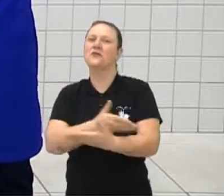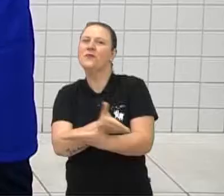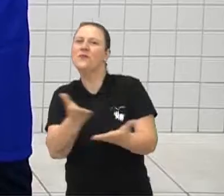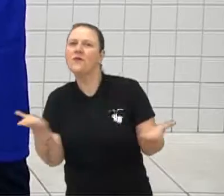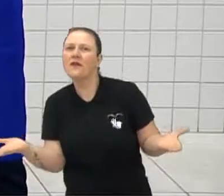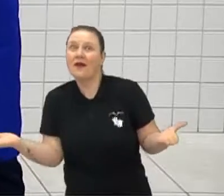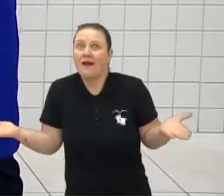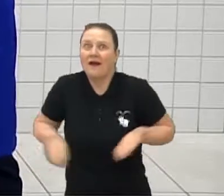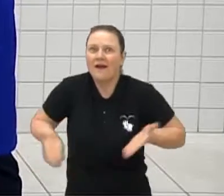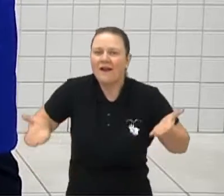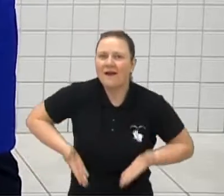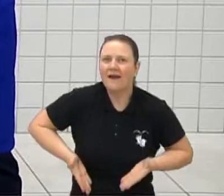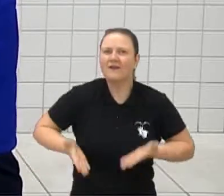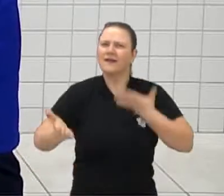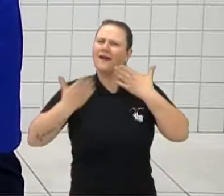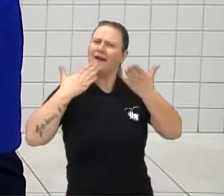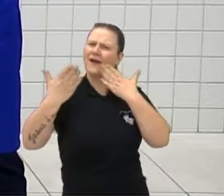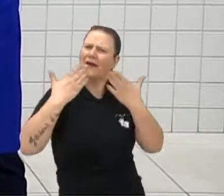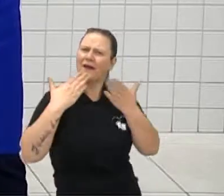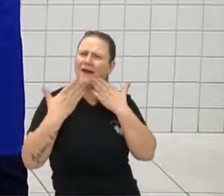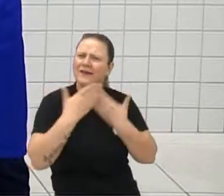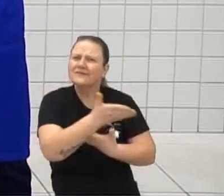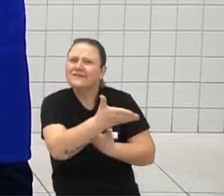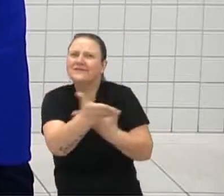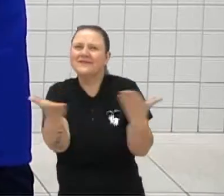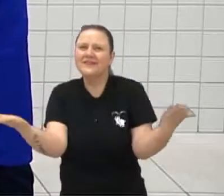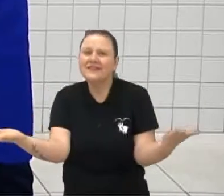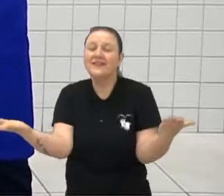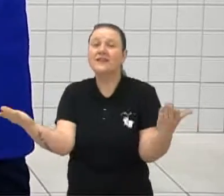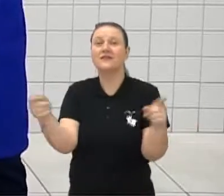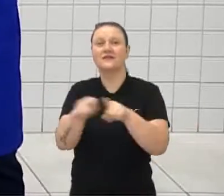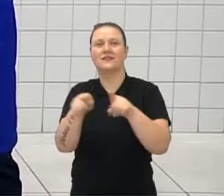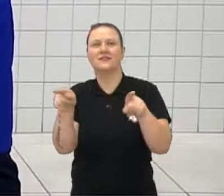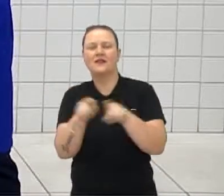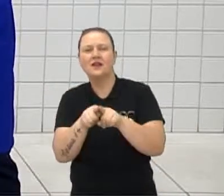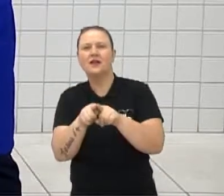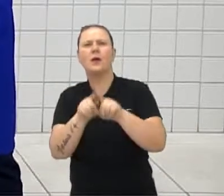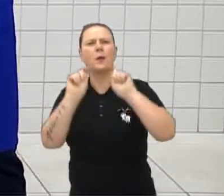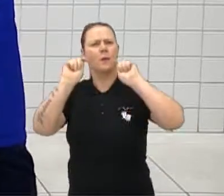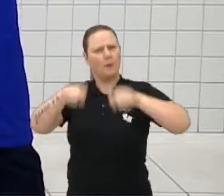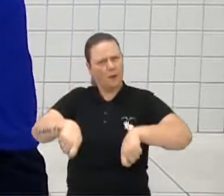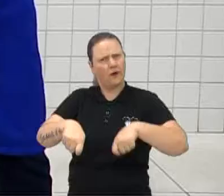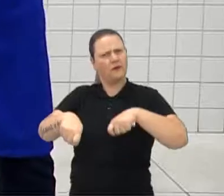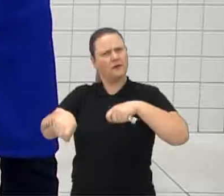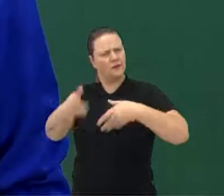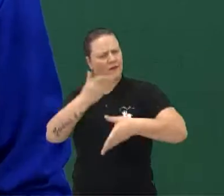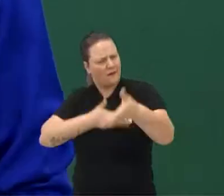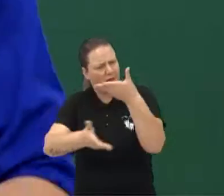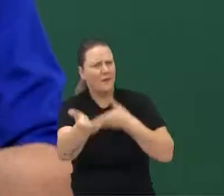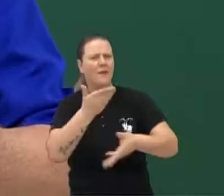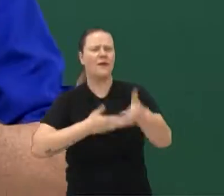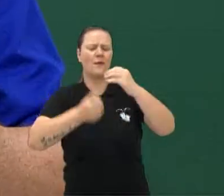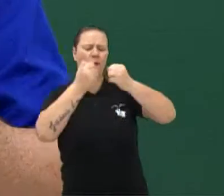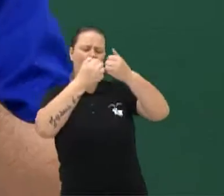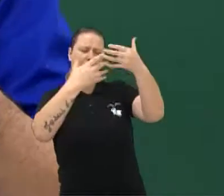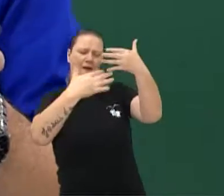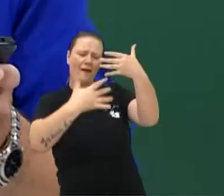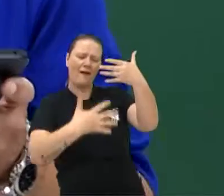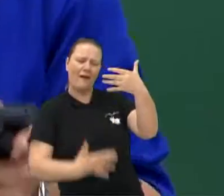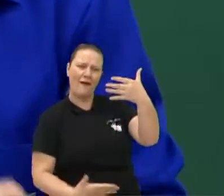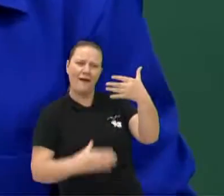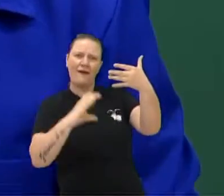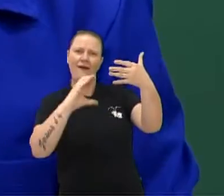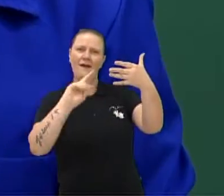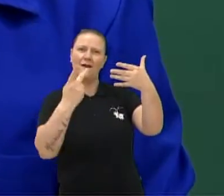estamos agora aqui conversando com vocês e vocês também poderão conversar conosco aqui